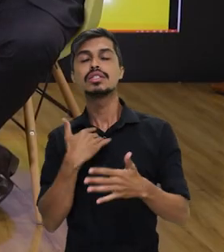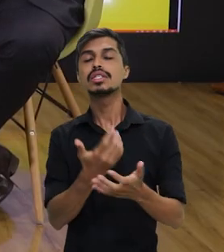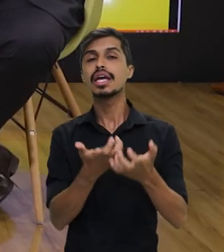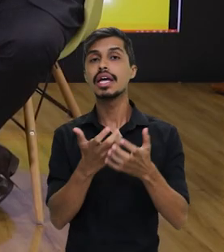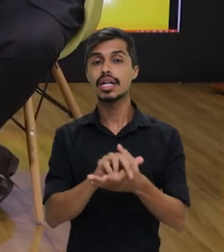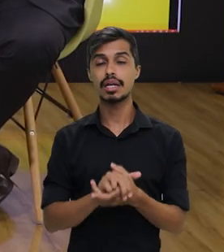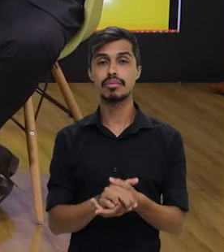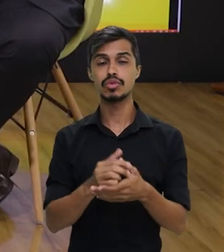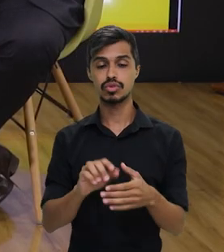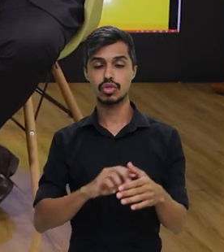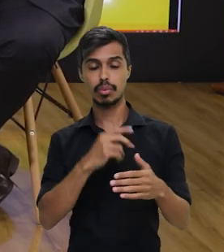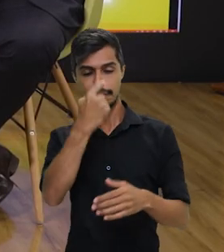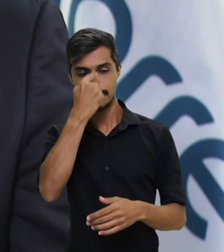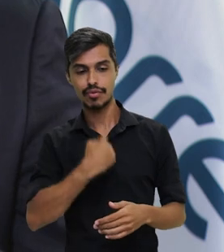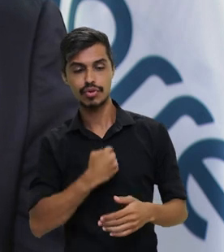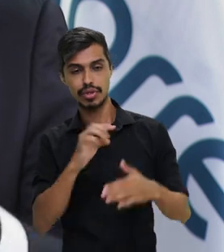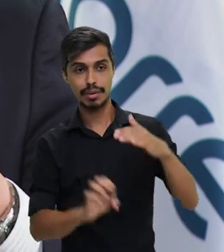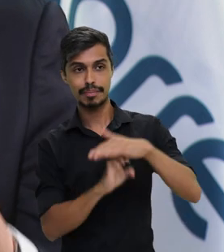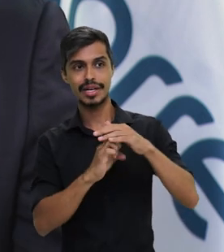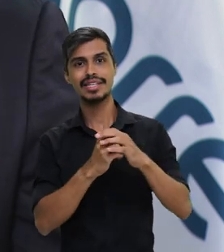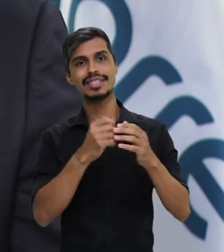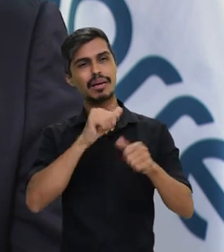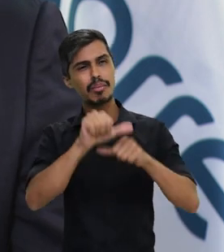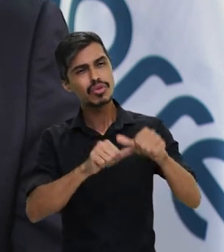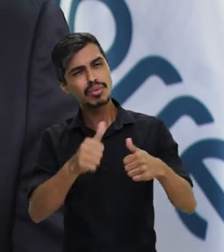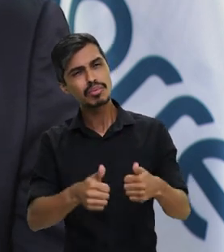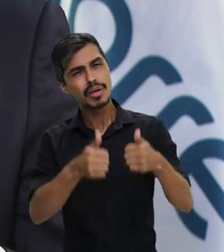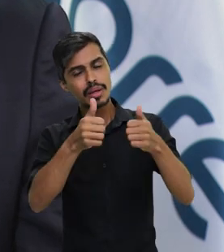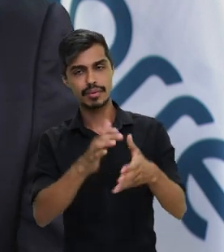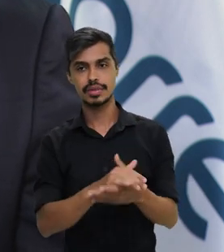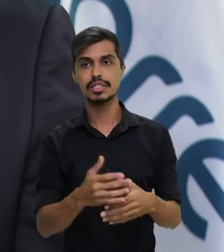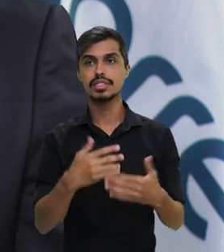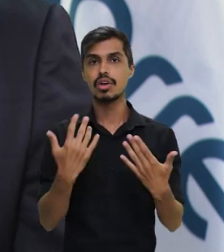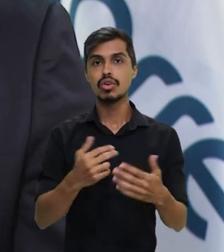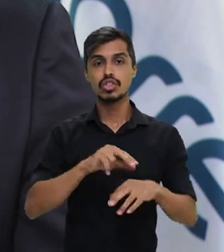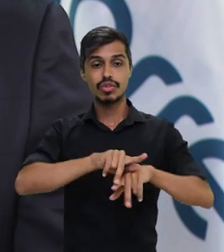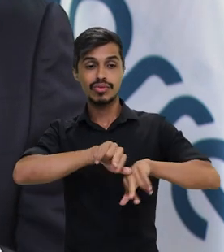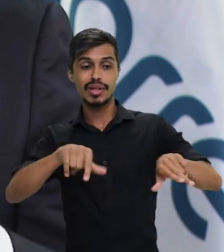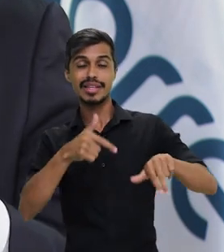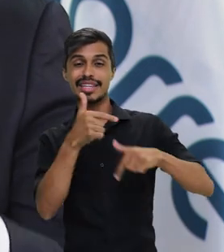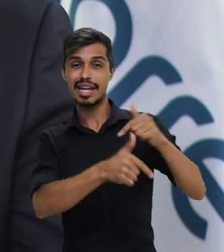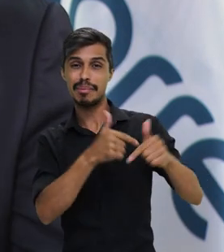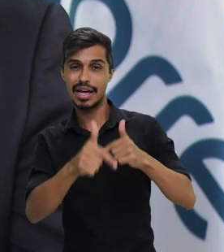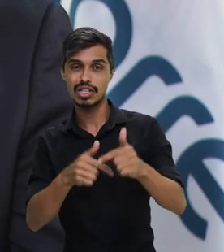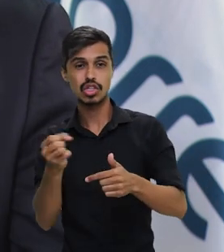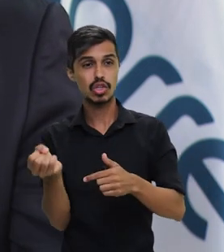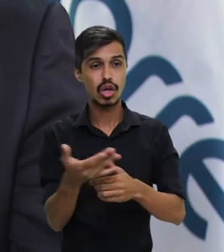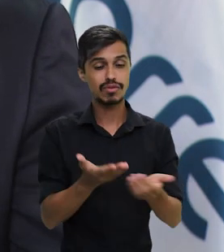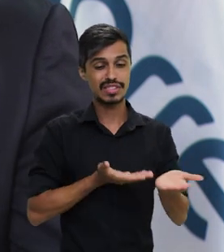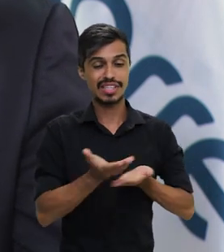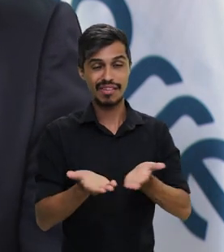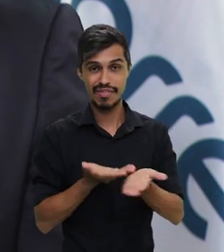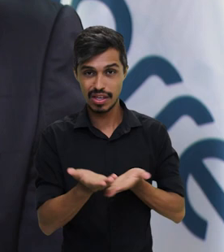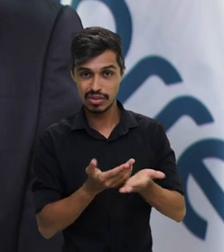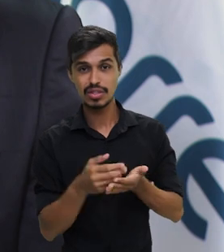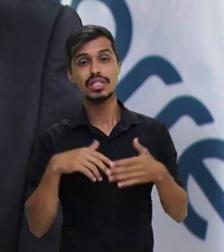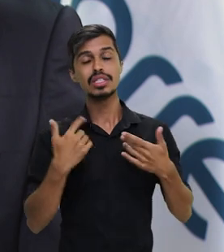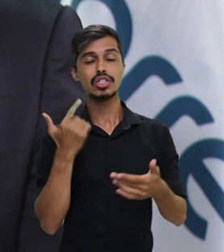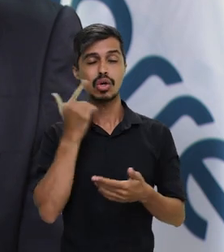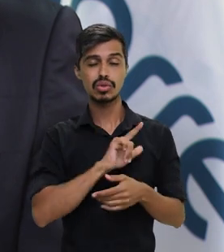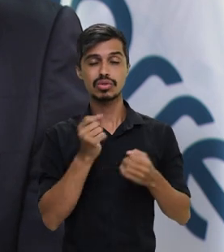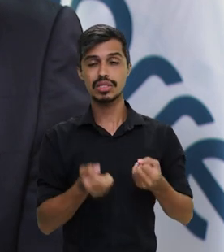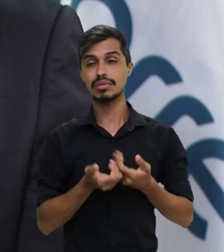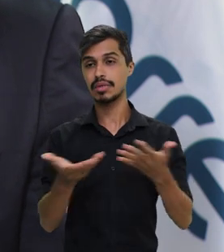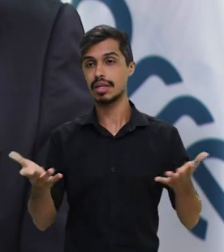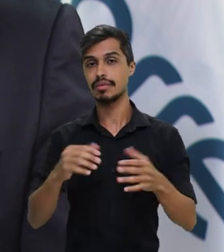mudar um pouco o perfil da empresa. Então, nós vamos precisar diversificar um pouco a nossa atividade, procurar novos produtos para que a gente leve para as nossas